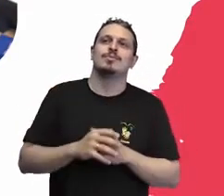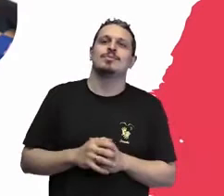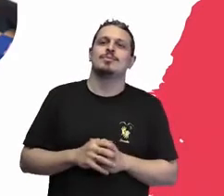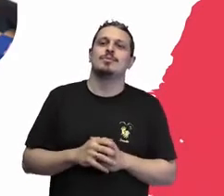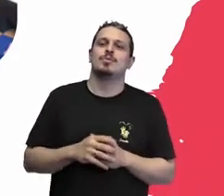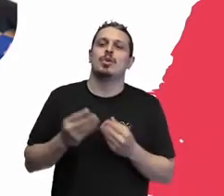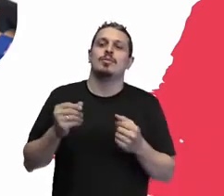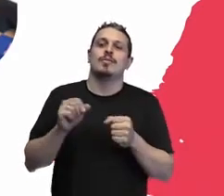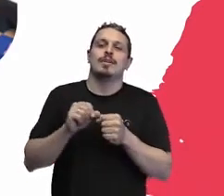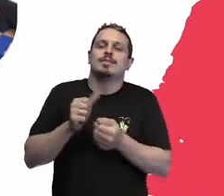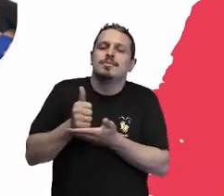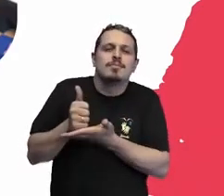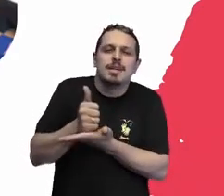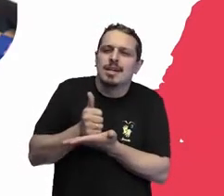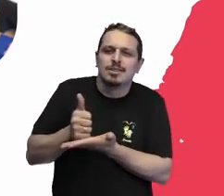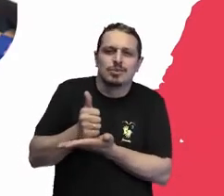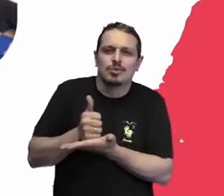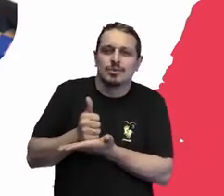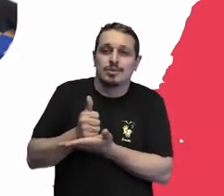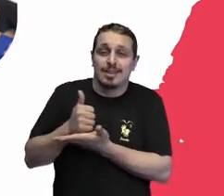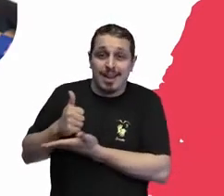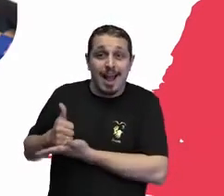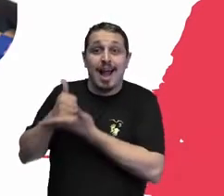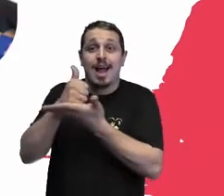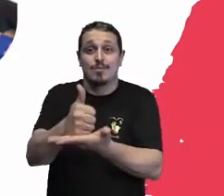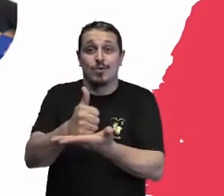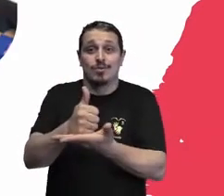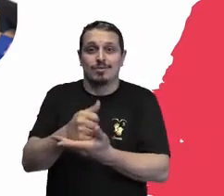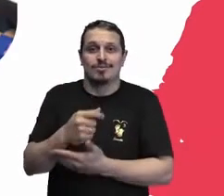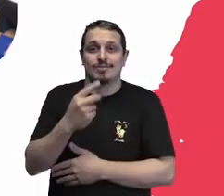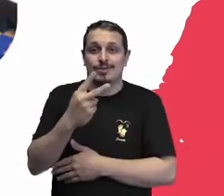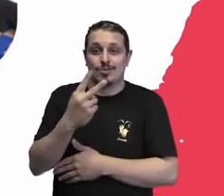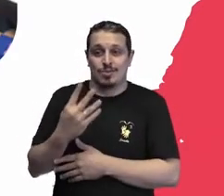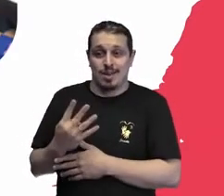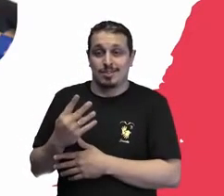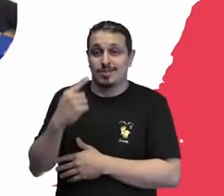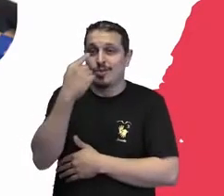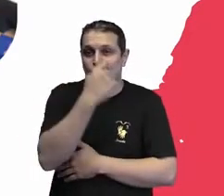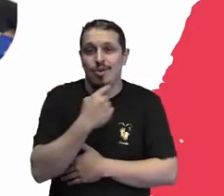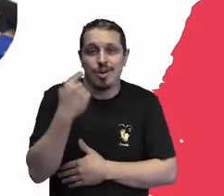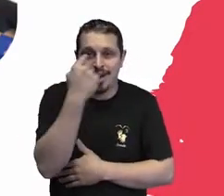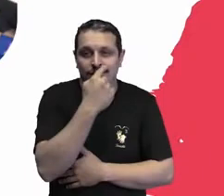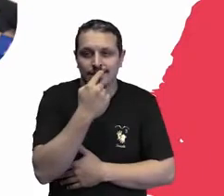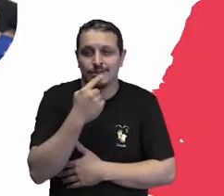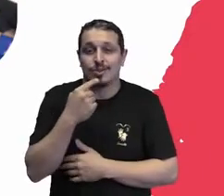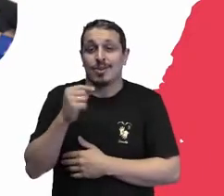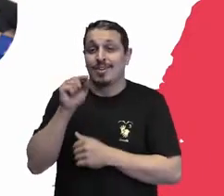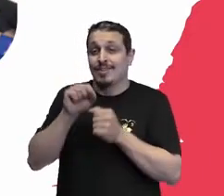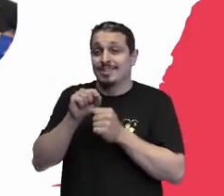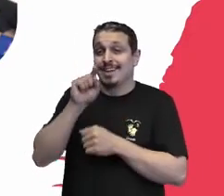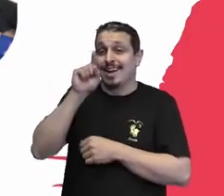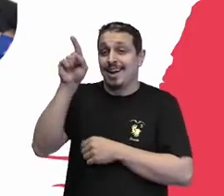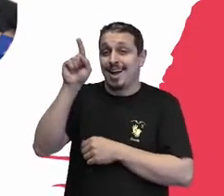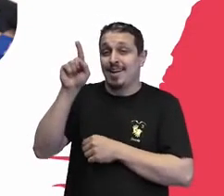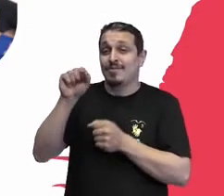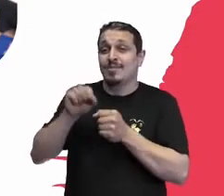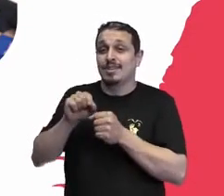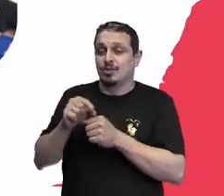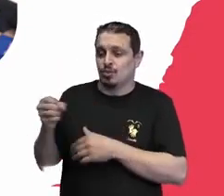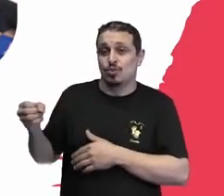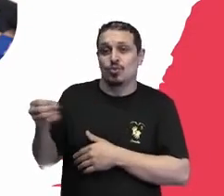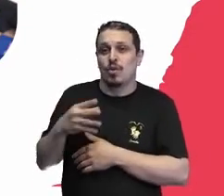24 horas, e essa foto ainda é da Inglaterra, no próximo Genética Não É Destino